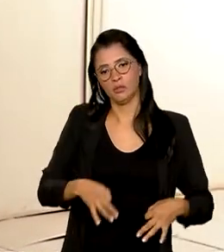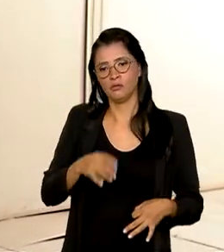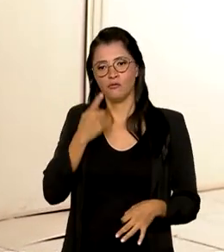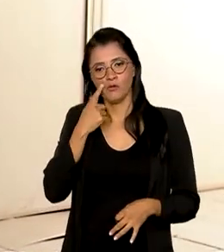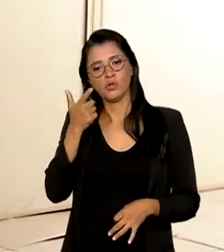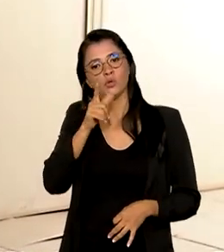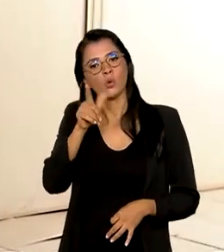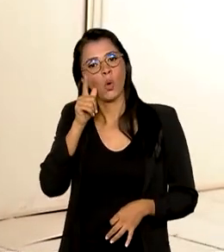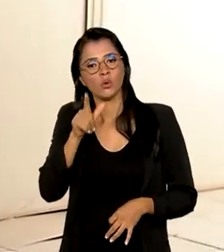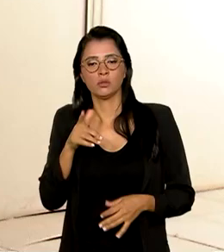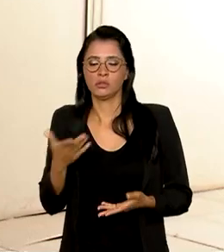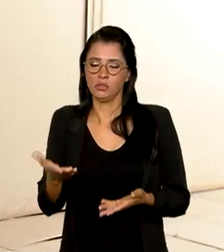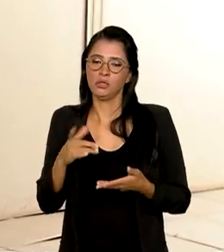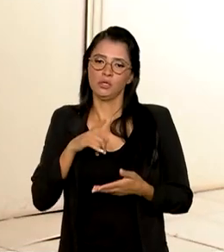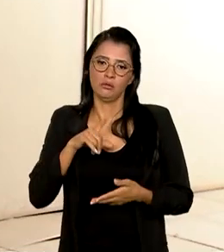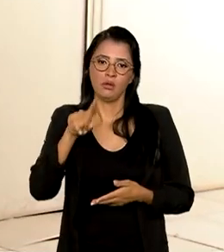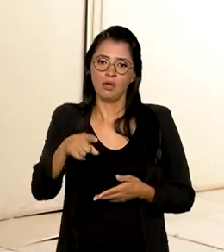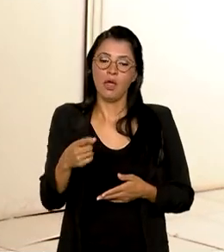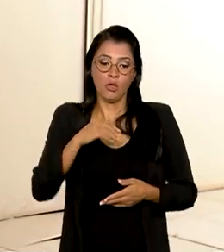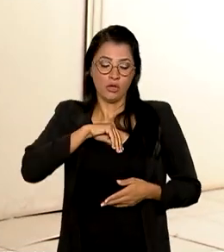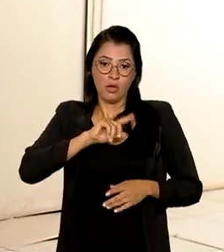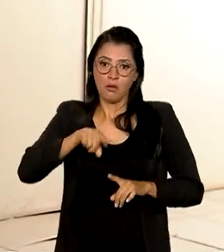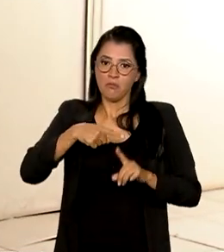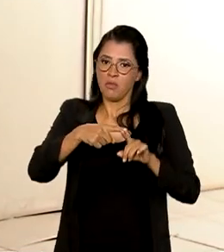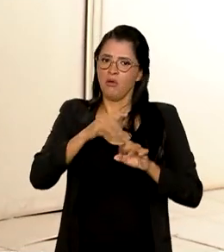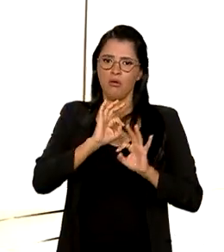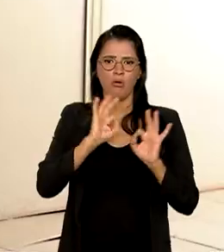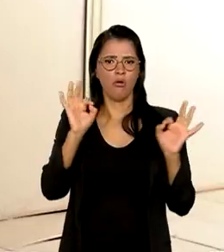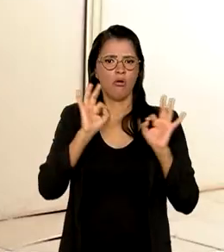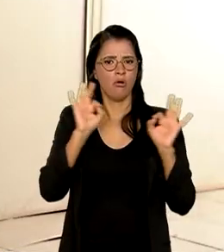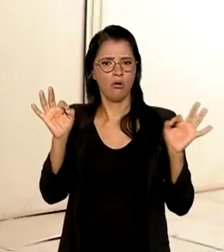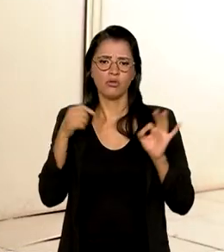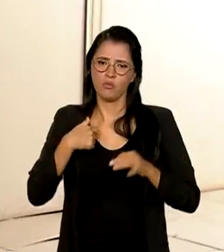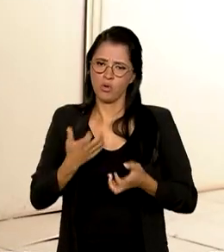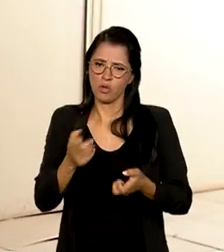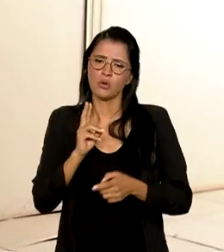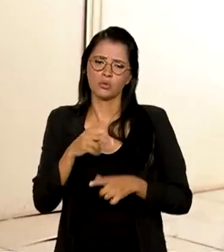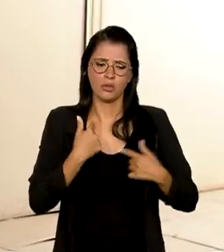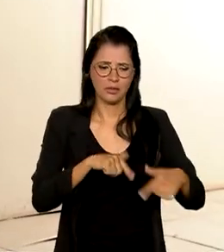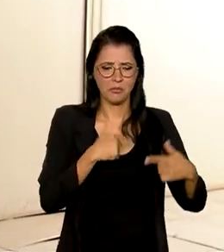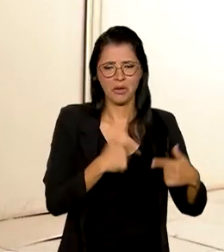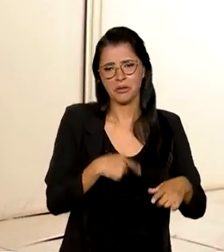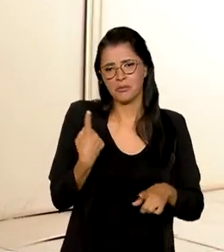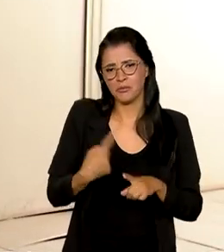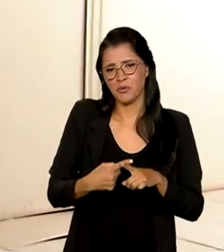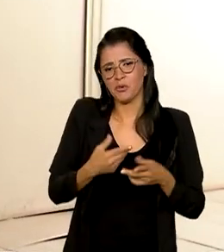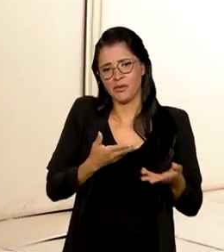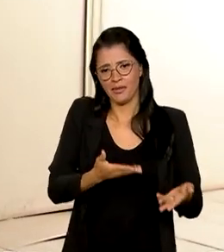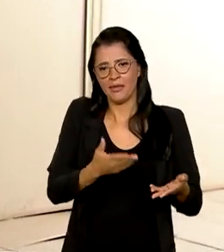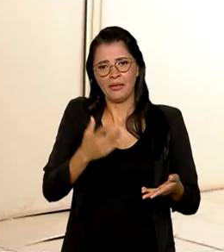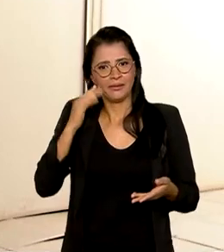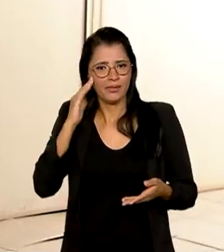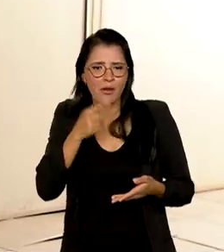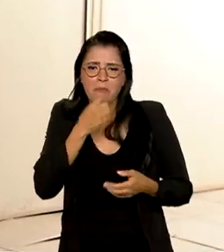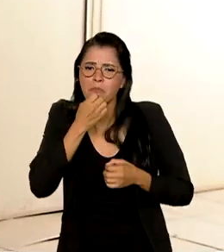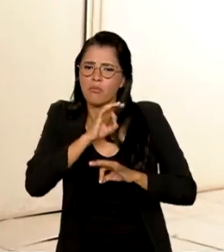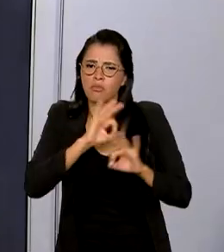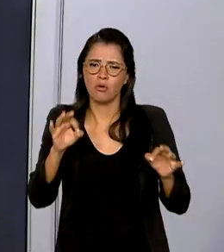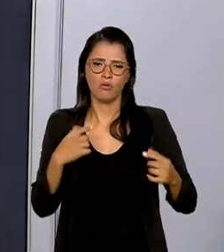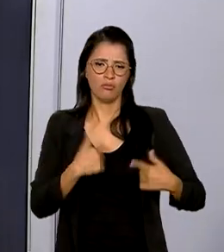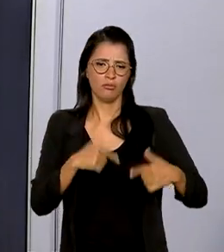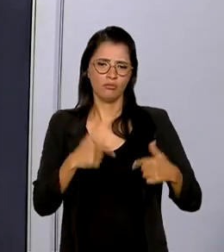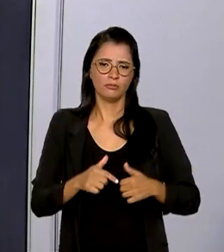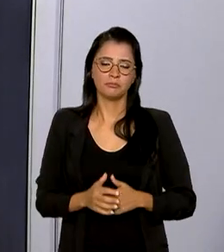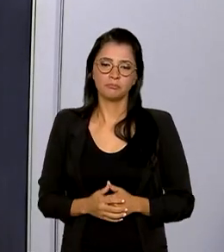eu consigo. Seria uma renda a mais para mim, vai ser ótimo. Eu quero continuar trabalhando porque, entendeu, é muito bom trabalhar.